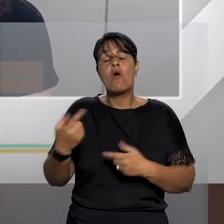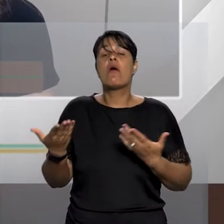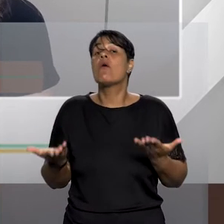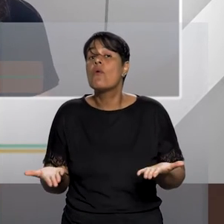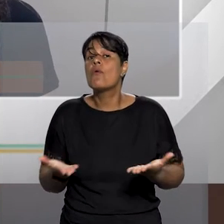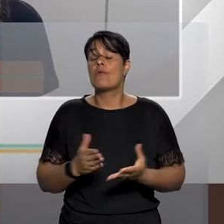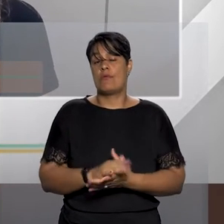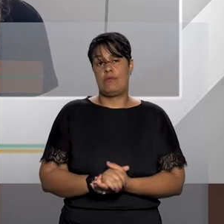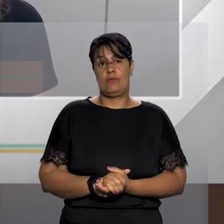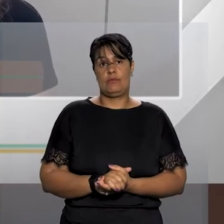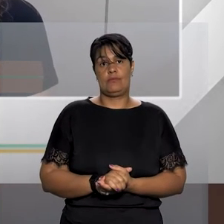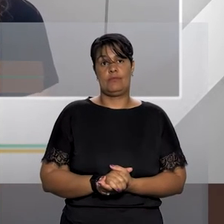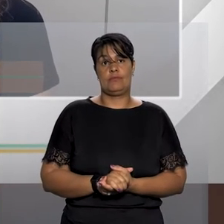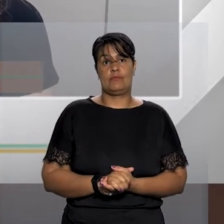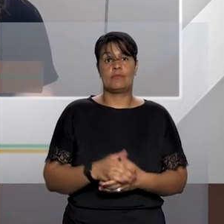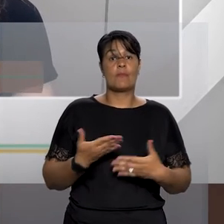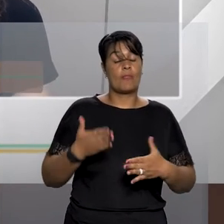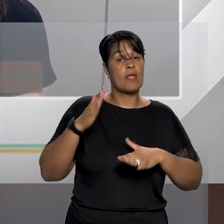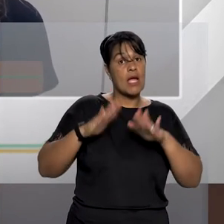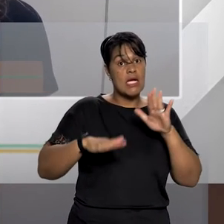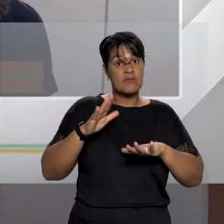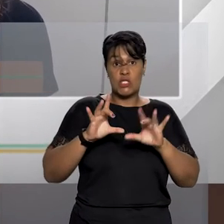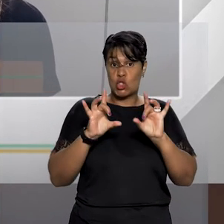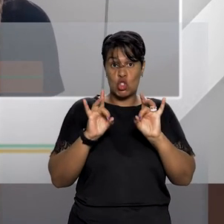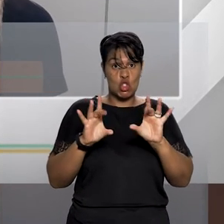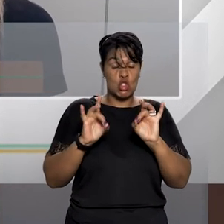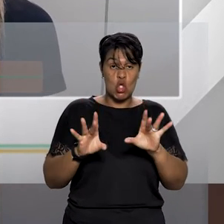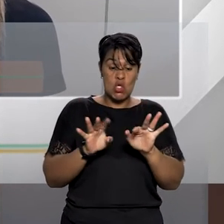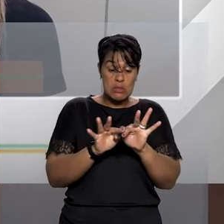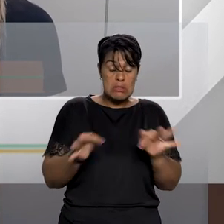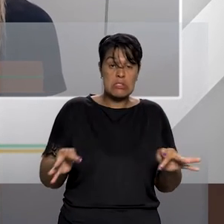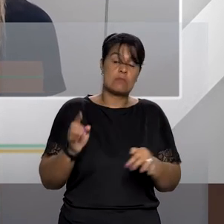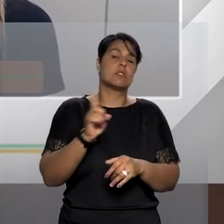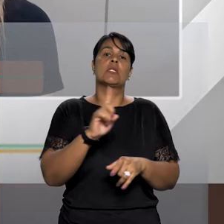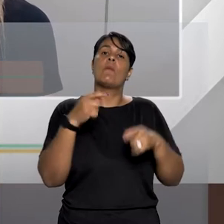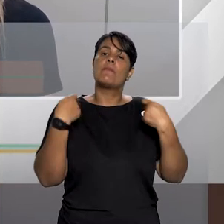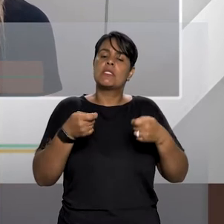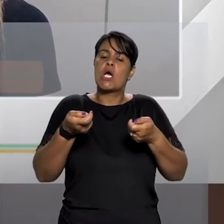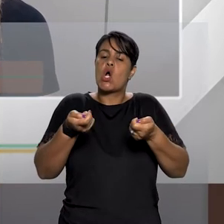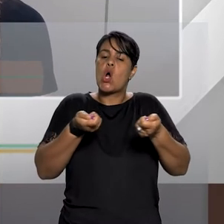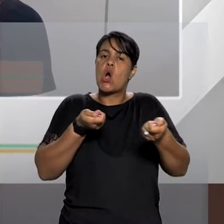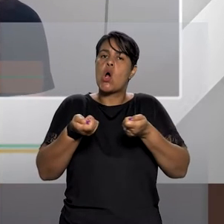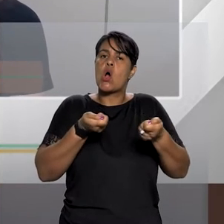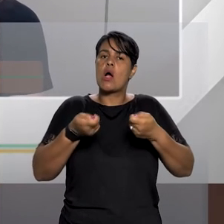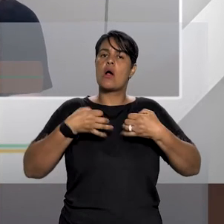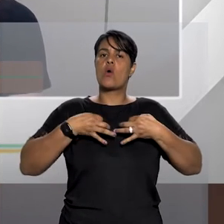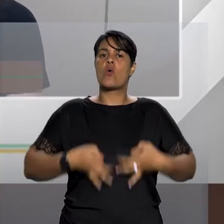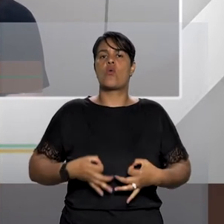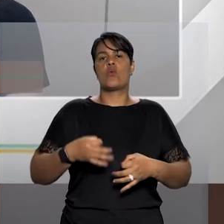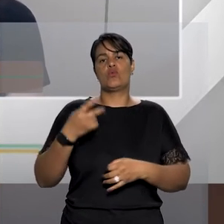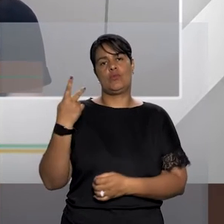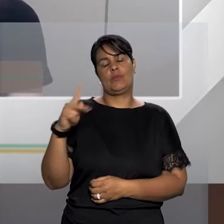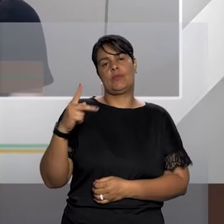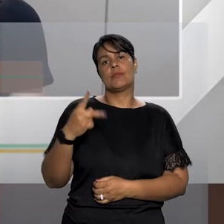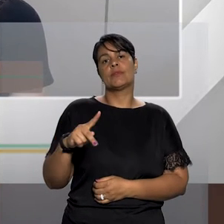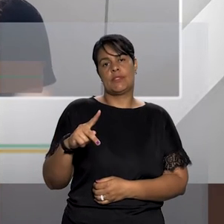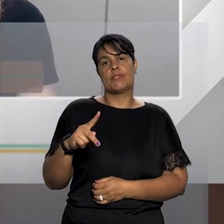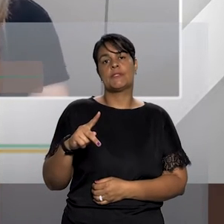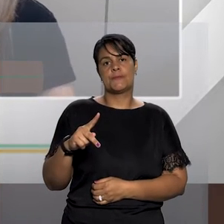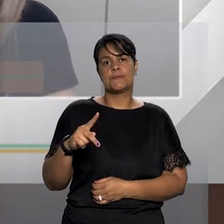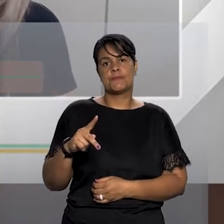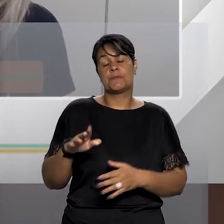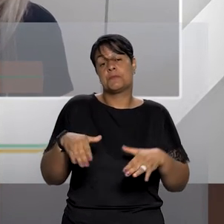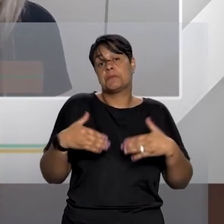porque realmente há uma necessidade de controle de certas condutas por parte desse agressor e,